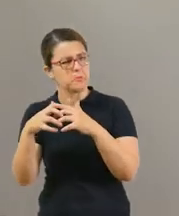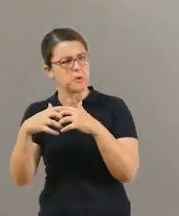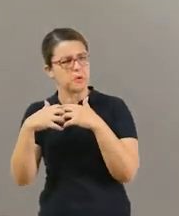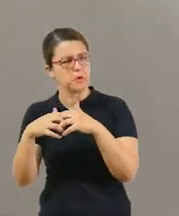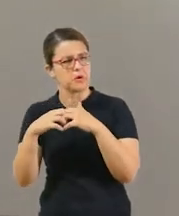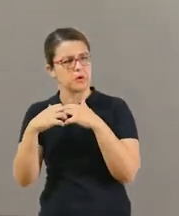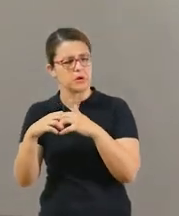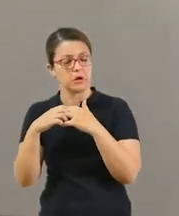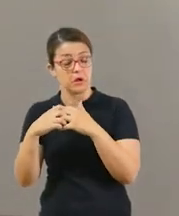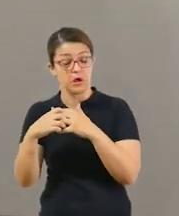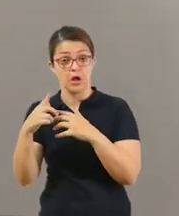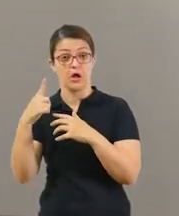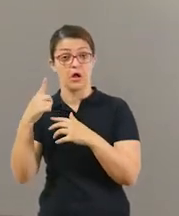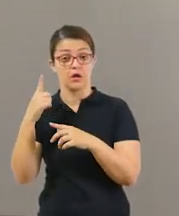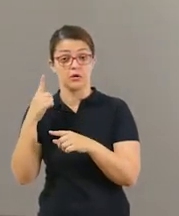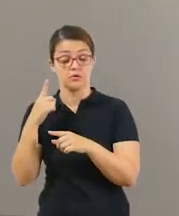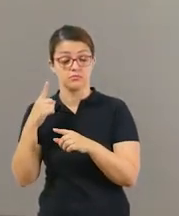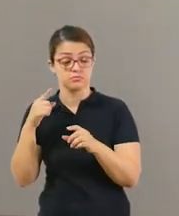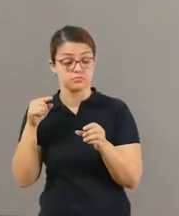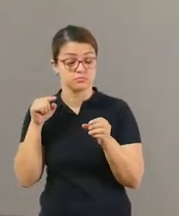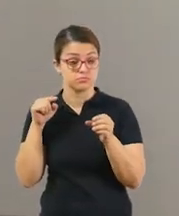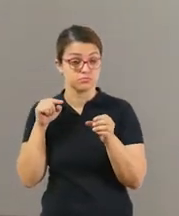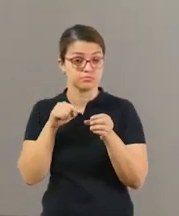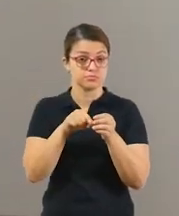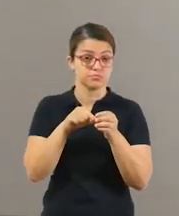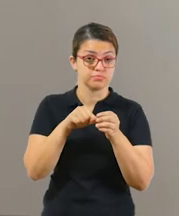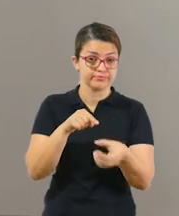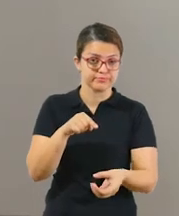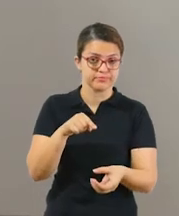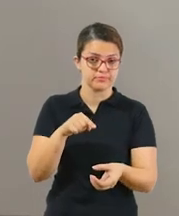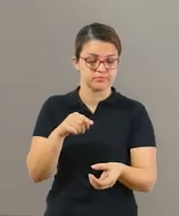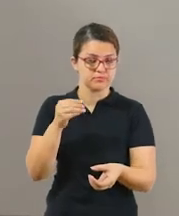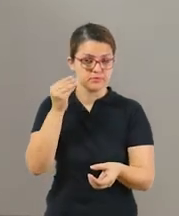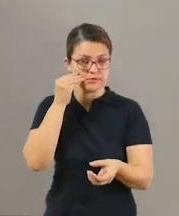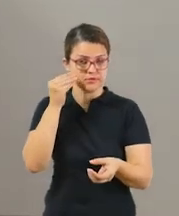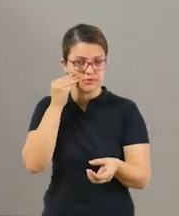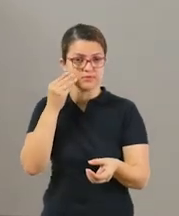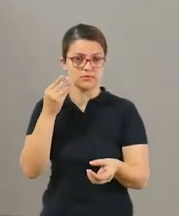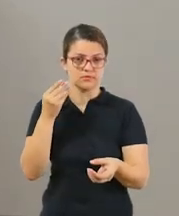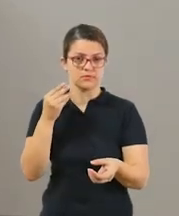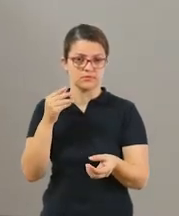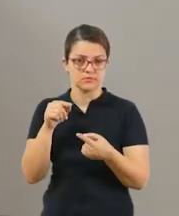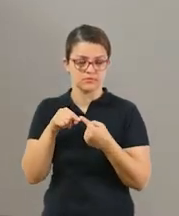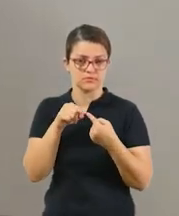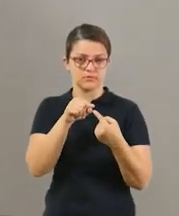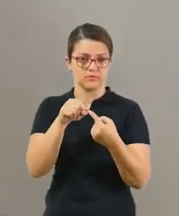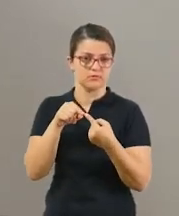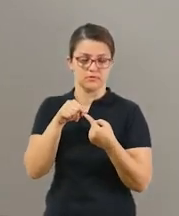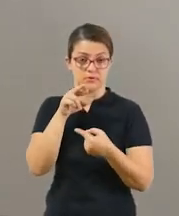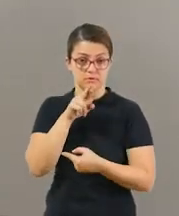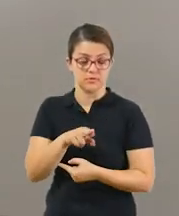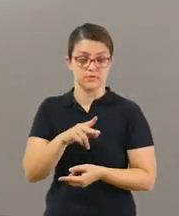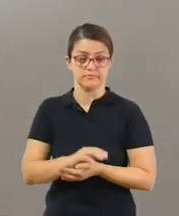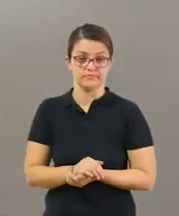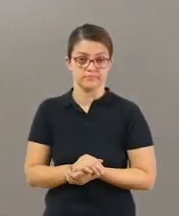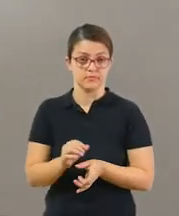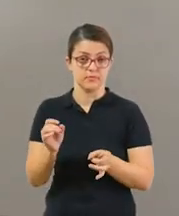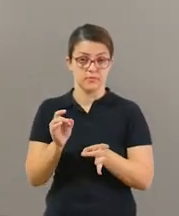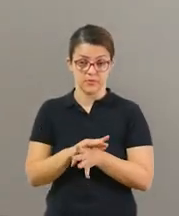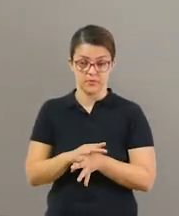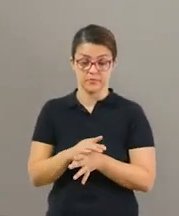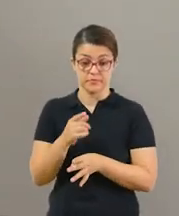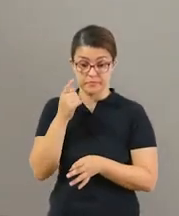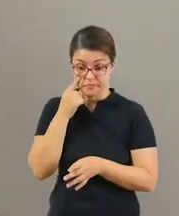equação. Vai tentar derrubar a caixa ou a garrafa correspondente ao número, tá bom? Fez todas as